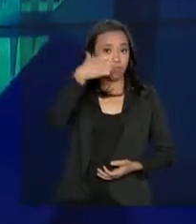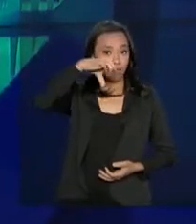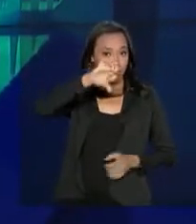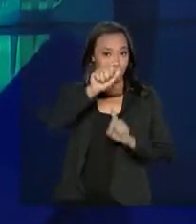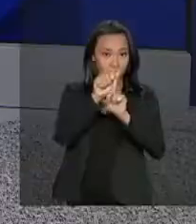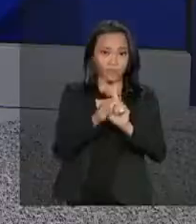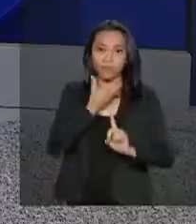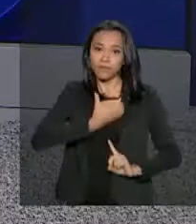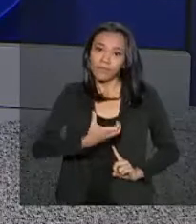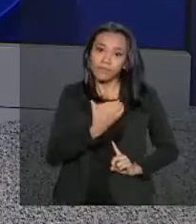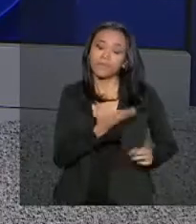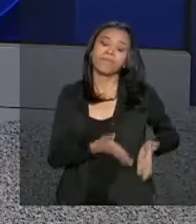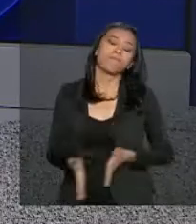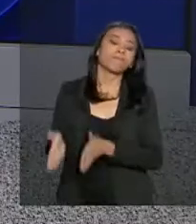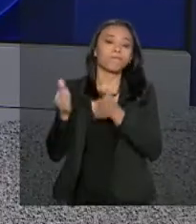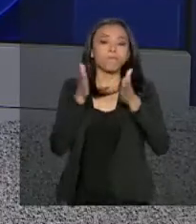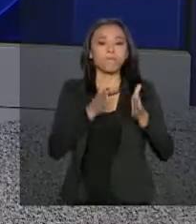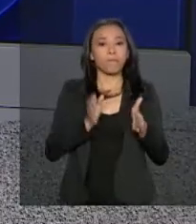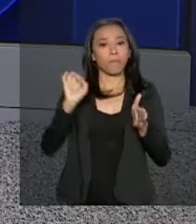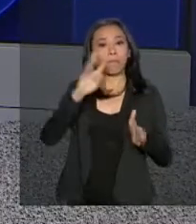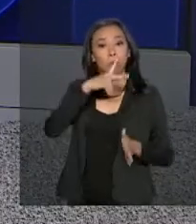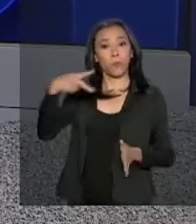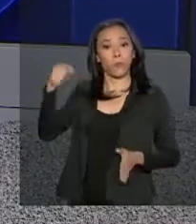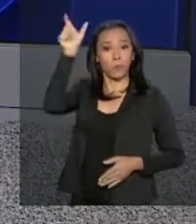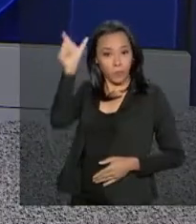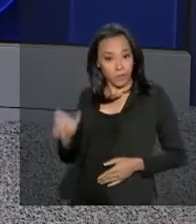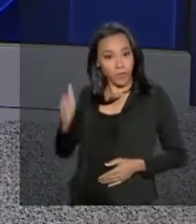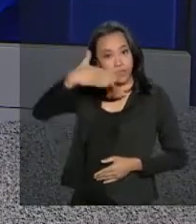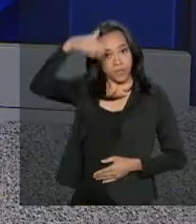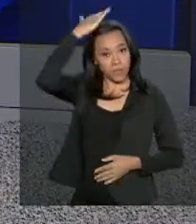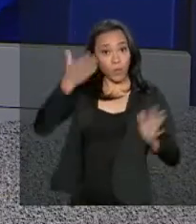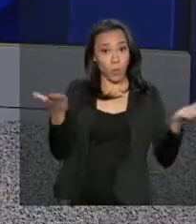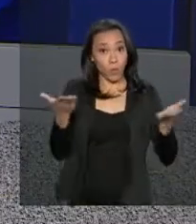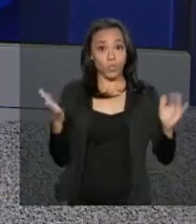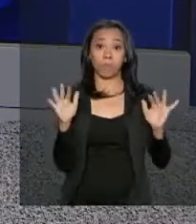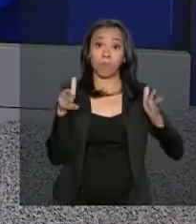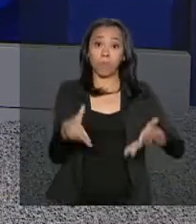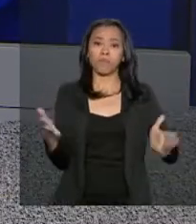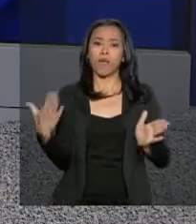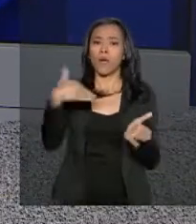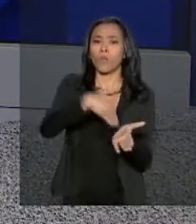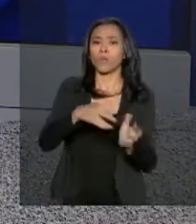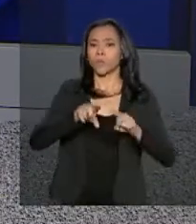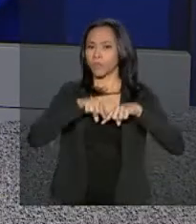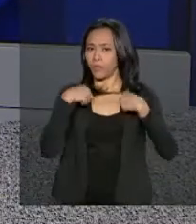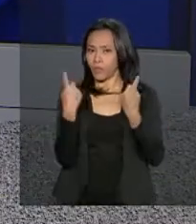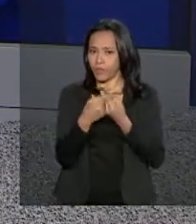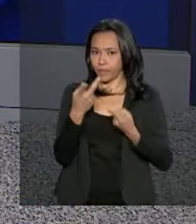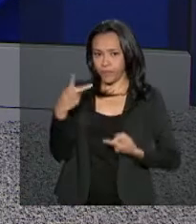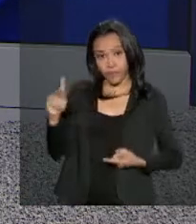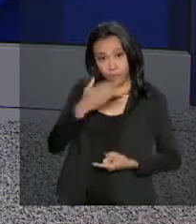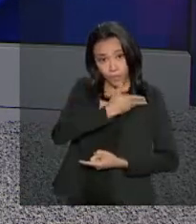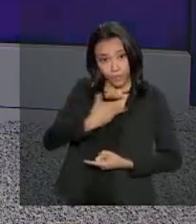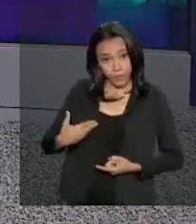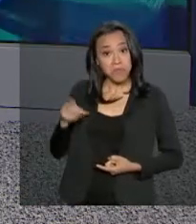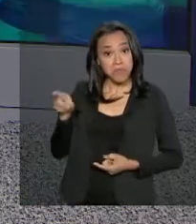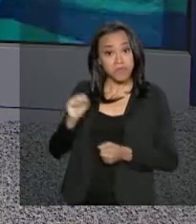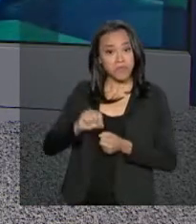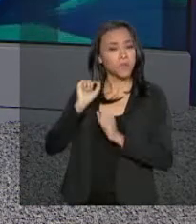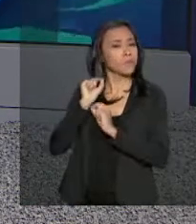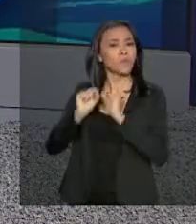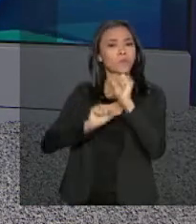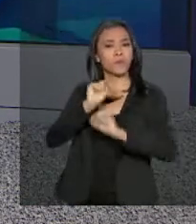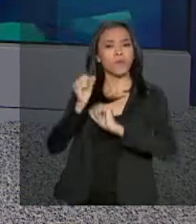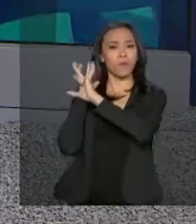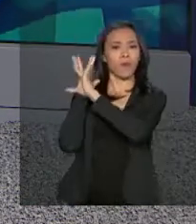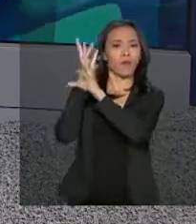dezembro. O presidente Michel Temer participou hoje da última reunião ministerial de seu governo. Ele fez um balanço das ações